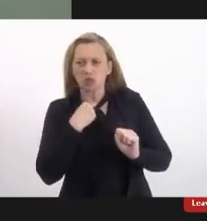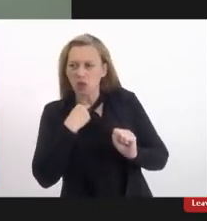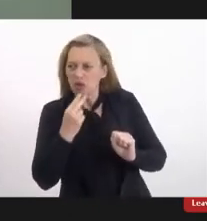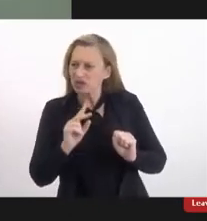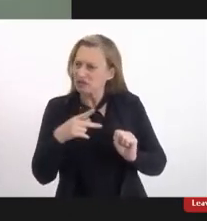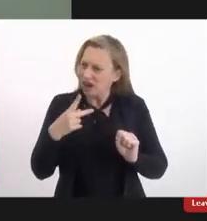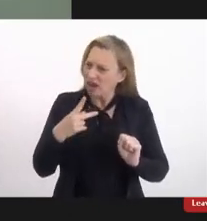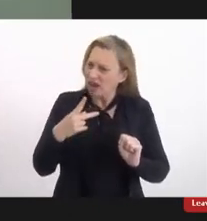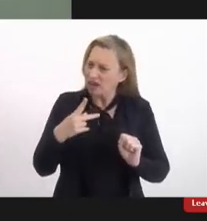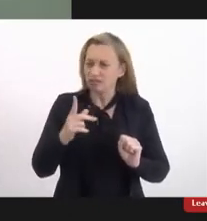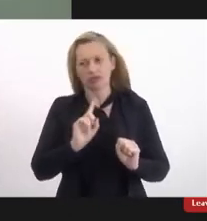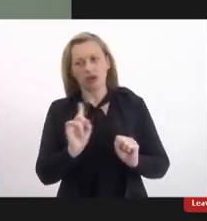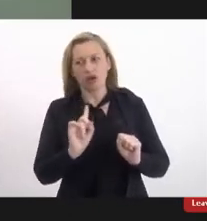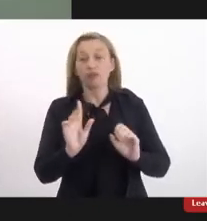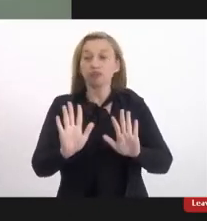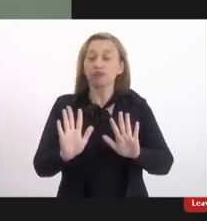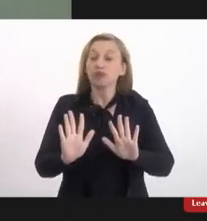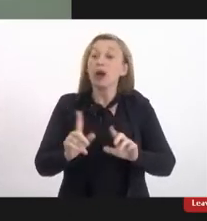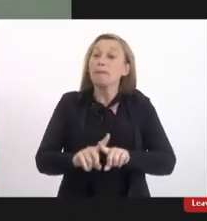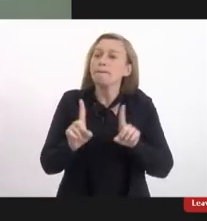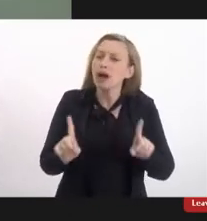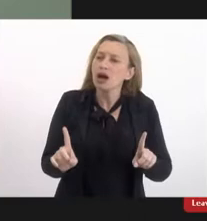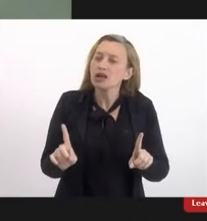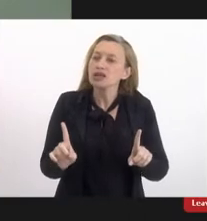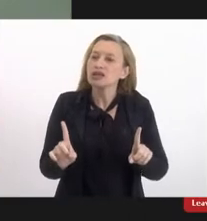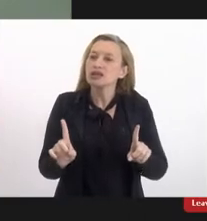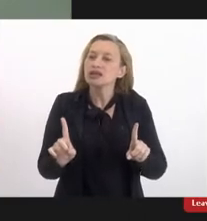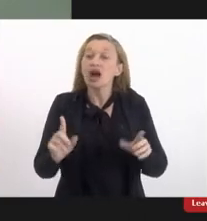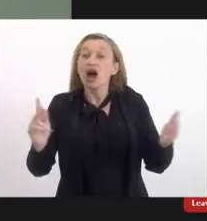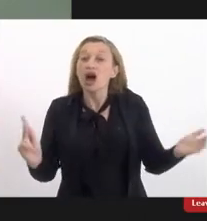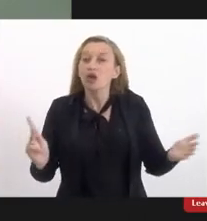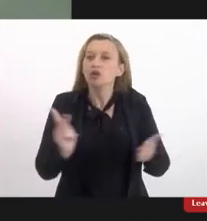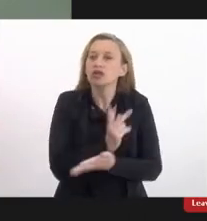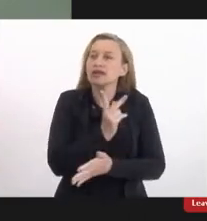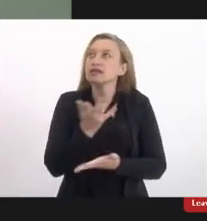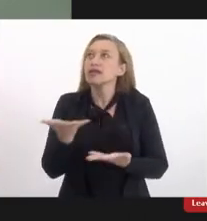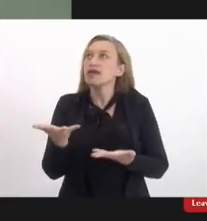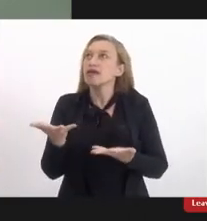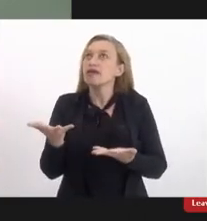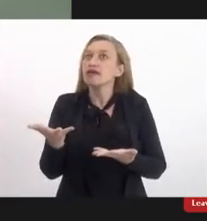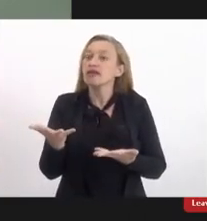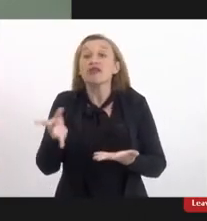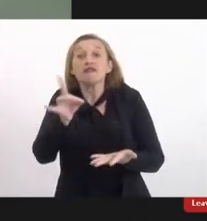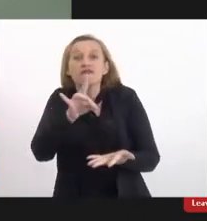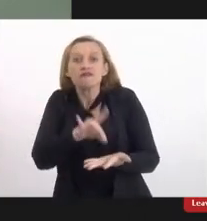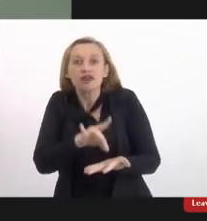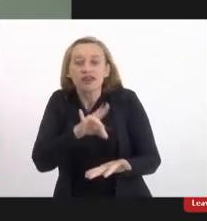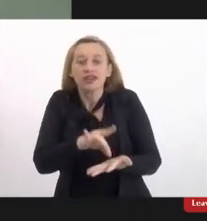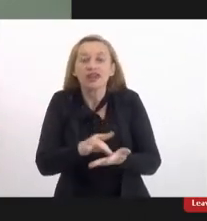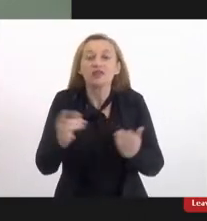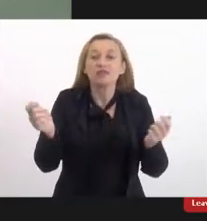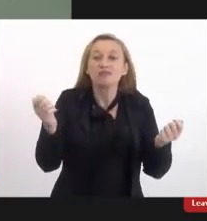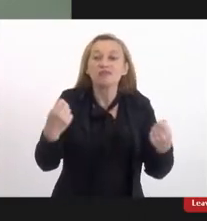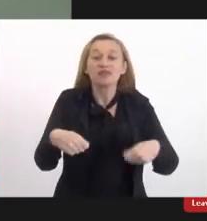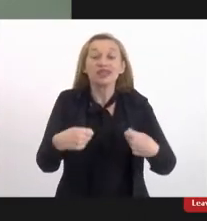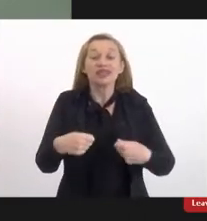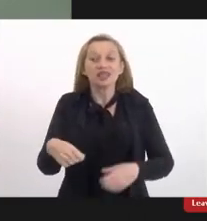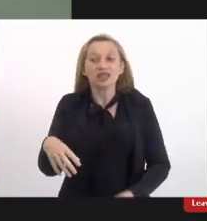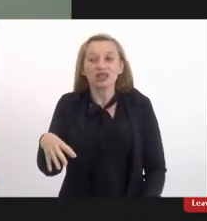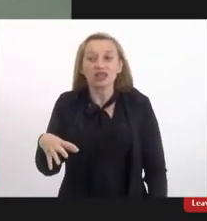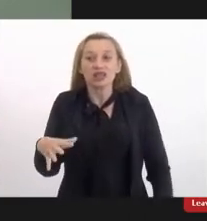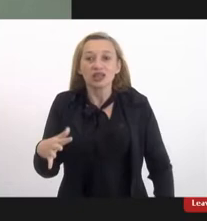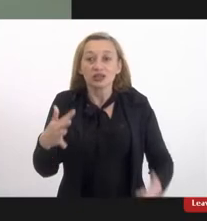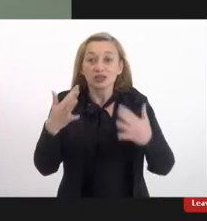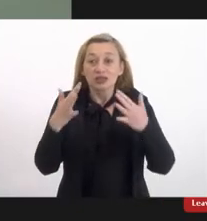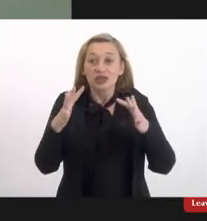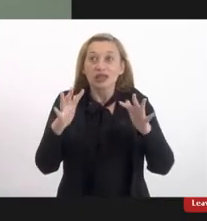Mas, para que possa acontecer de uma forma verdadeira, é preciso que nos ouça, é